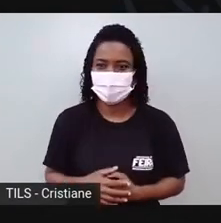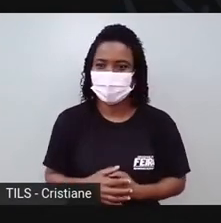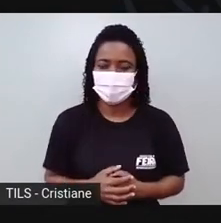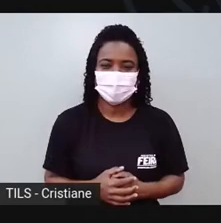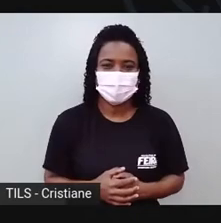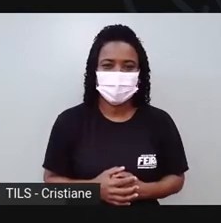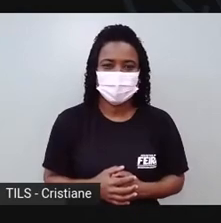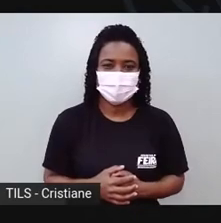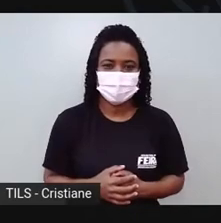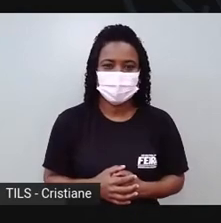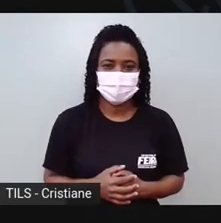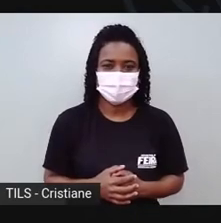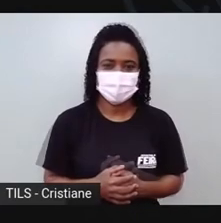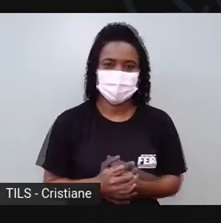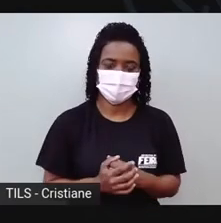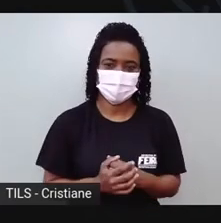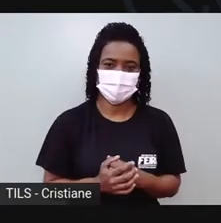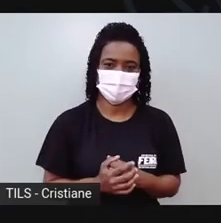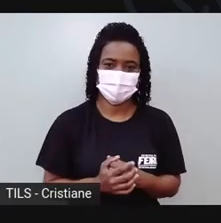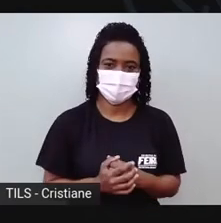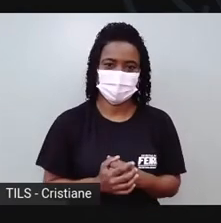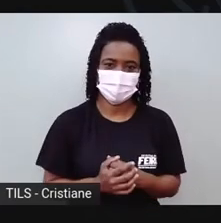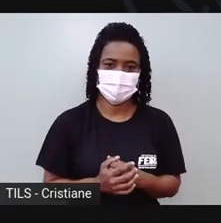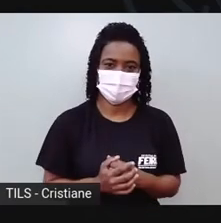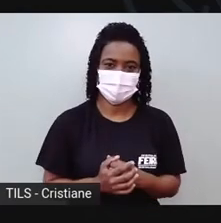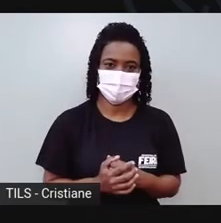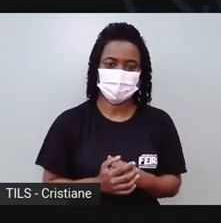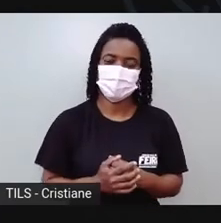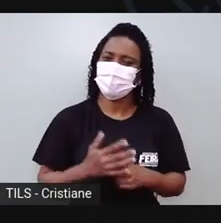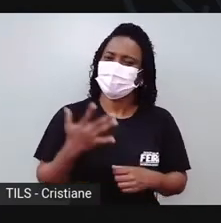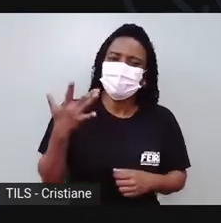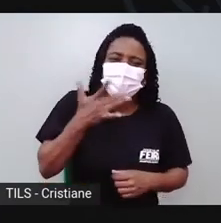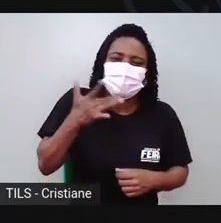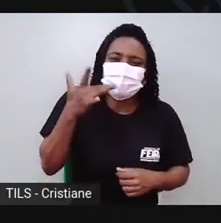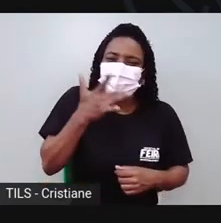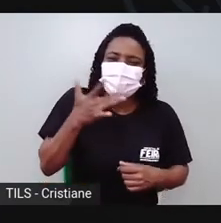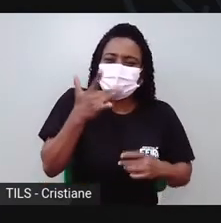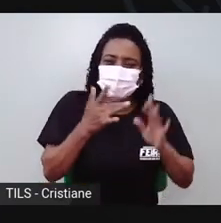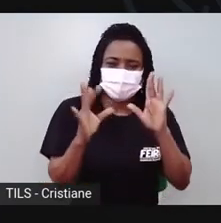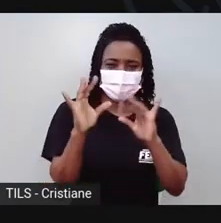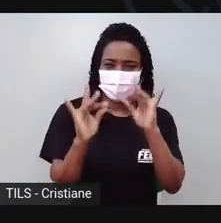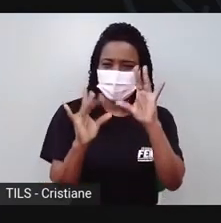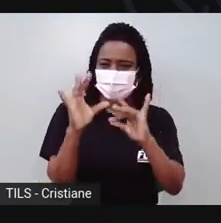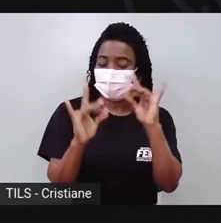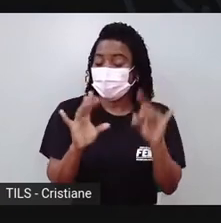Pronto. Mexi bastante. Gostoso, né? Mexer com lama? Adoro.